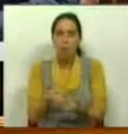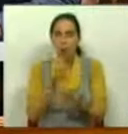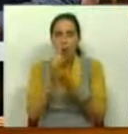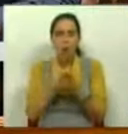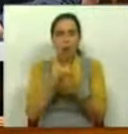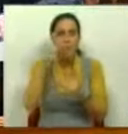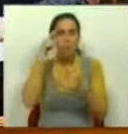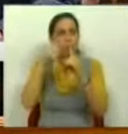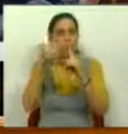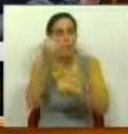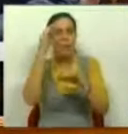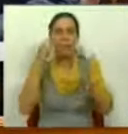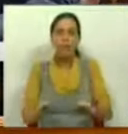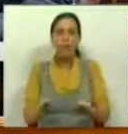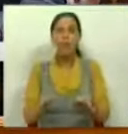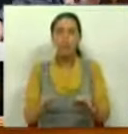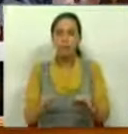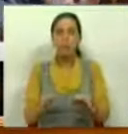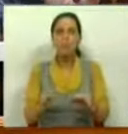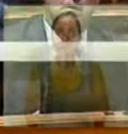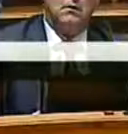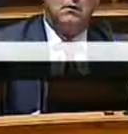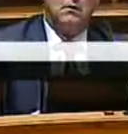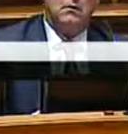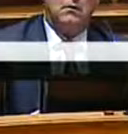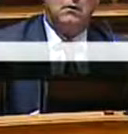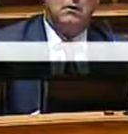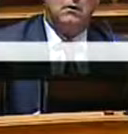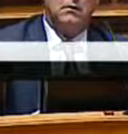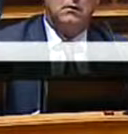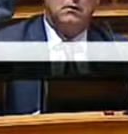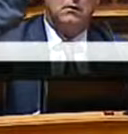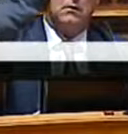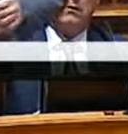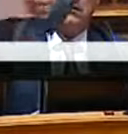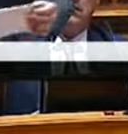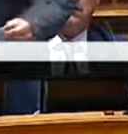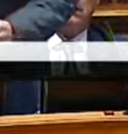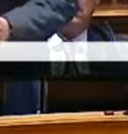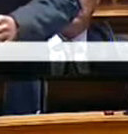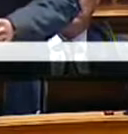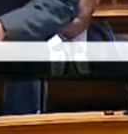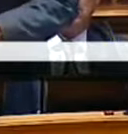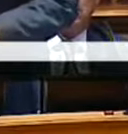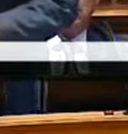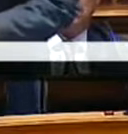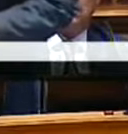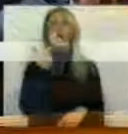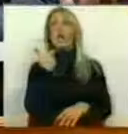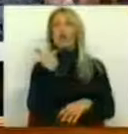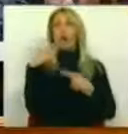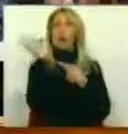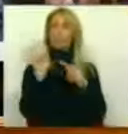ou nenhum alcance mesmo. Estamos a falar de pequenos pormenores de acerto de prazos ou da introdução dos tais